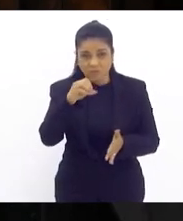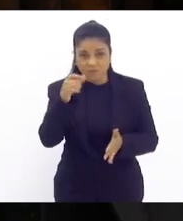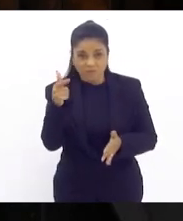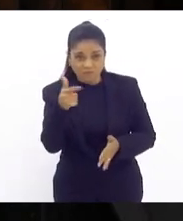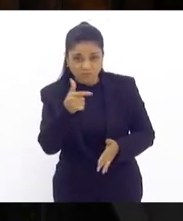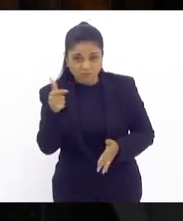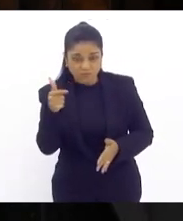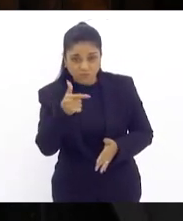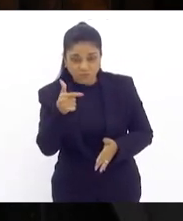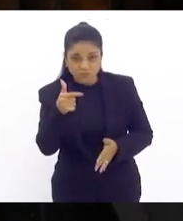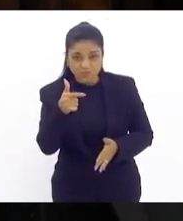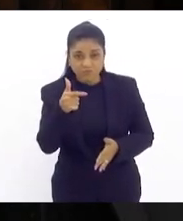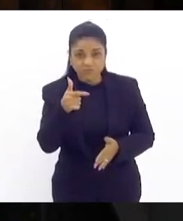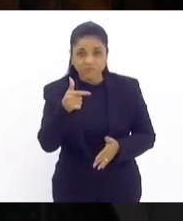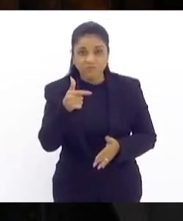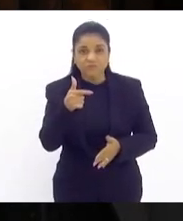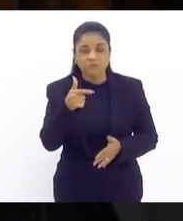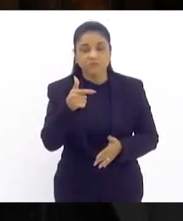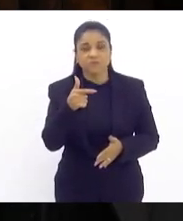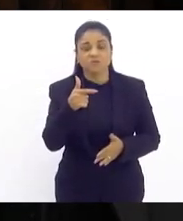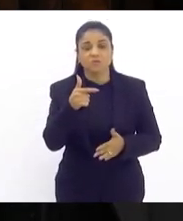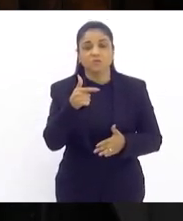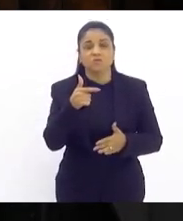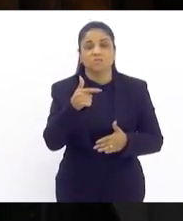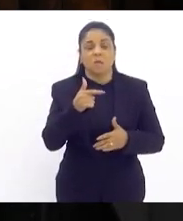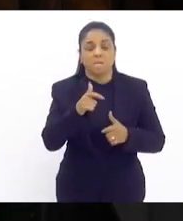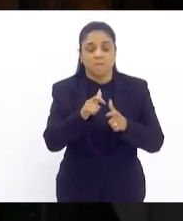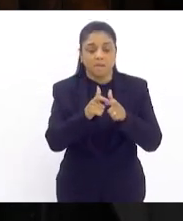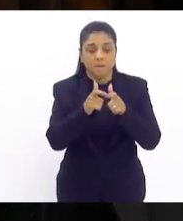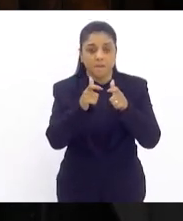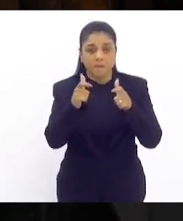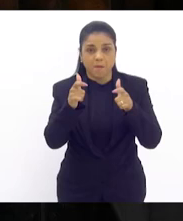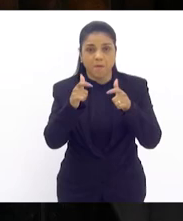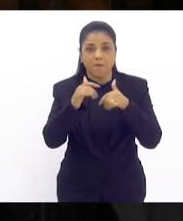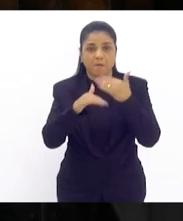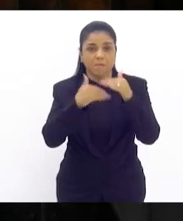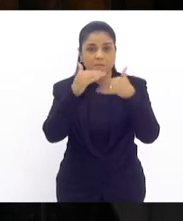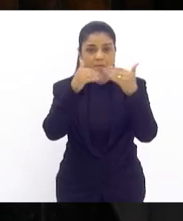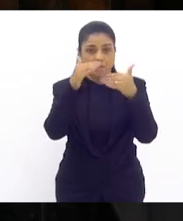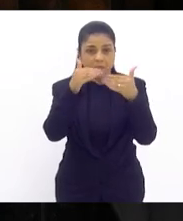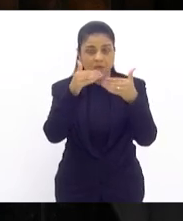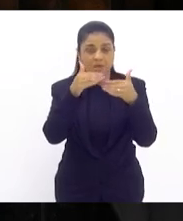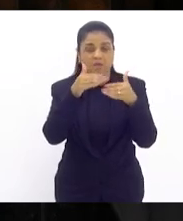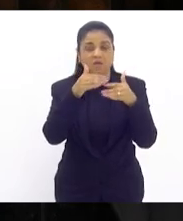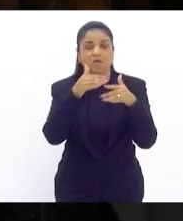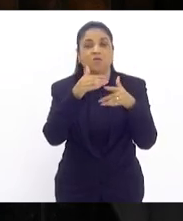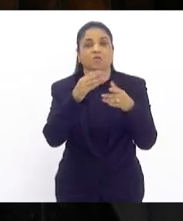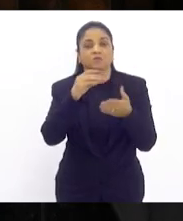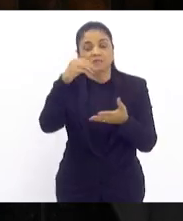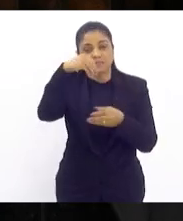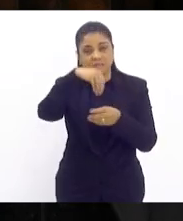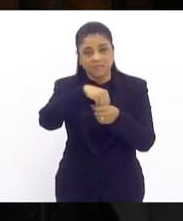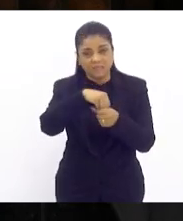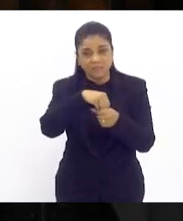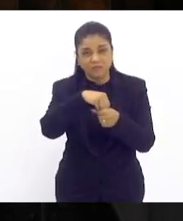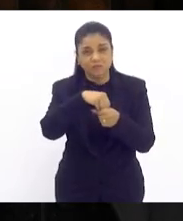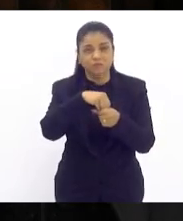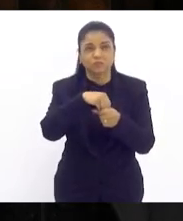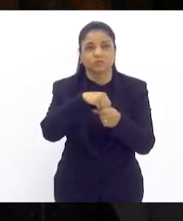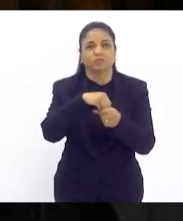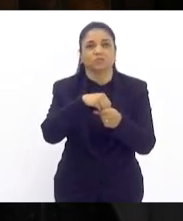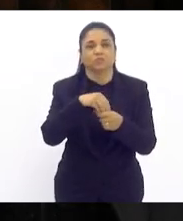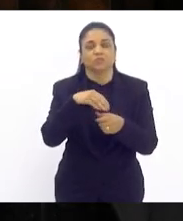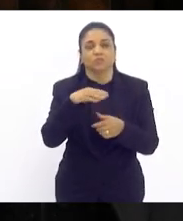o crescimento do produto interno bruto nacional foi na ordem de 2,14